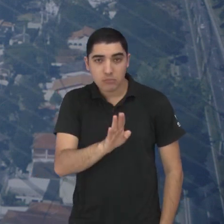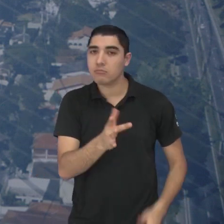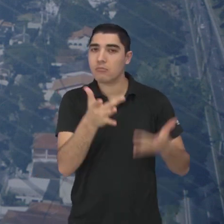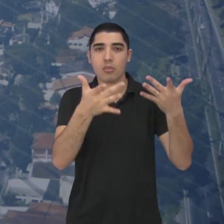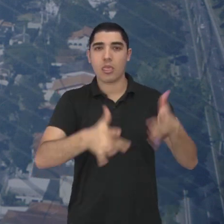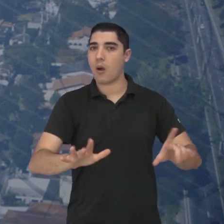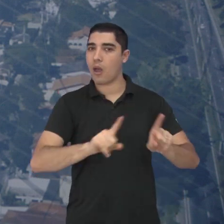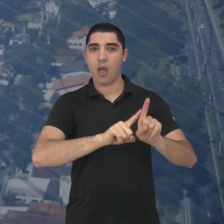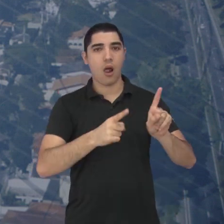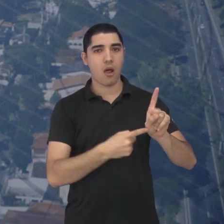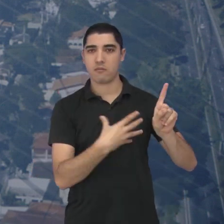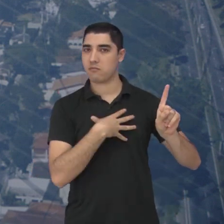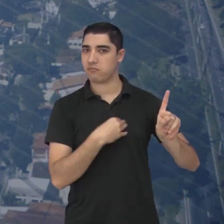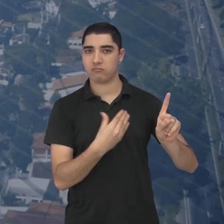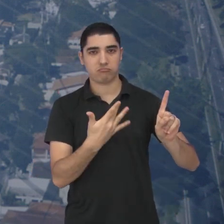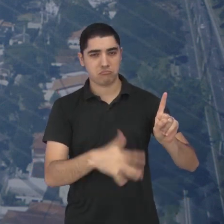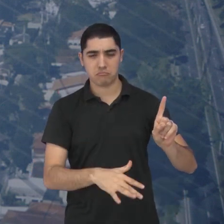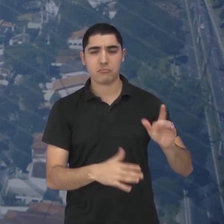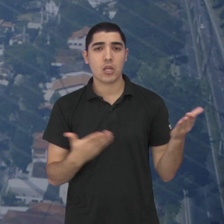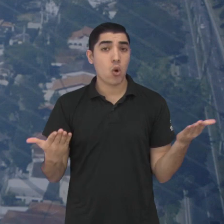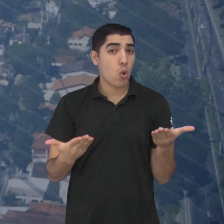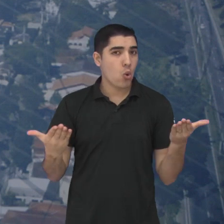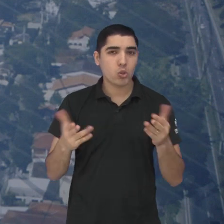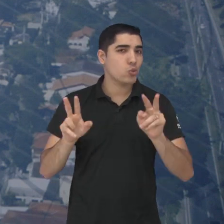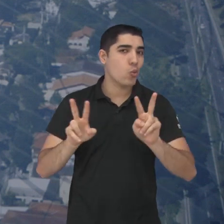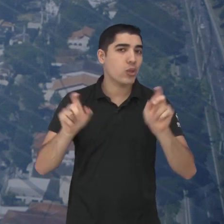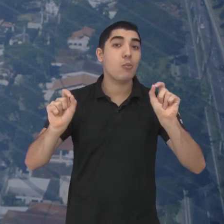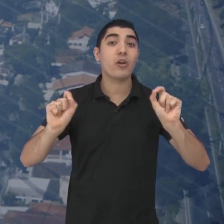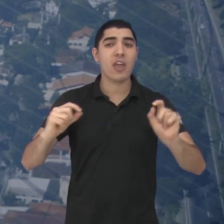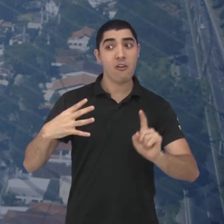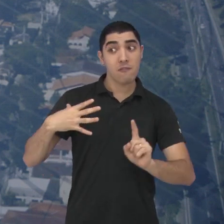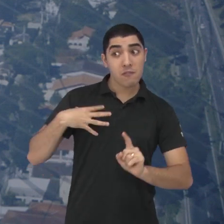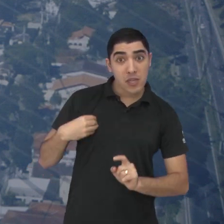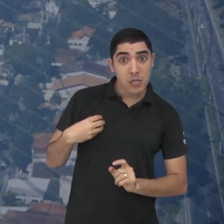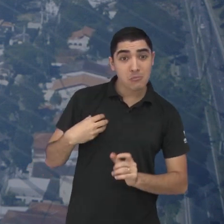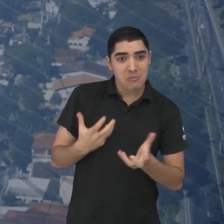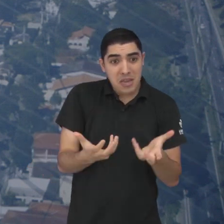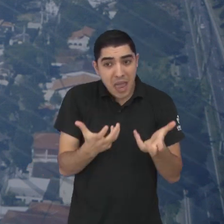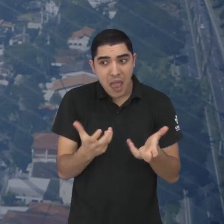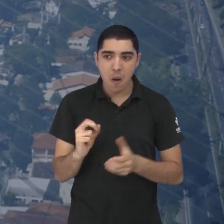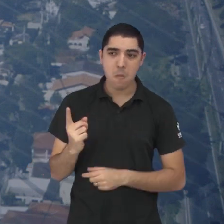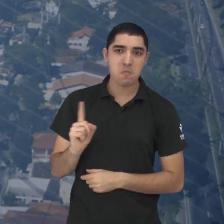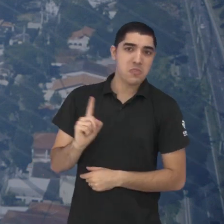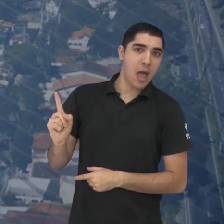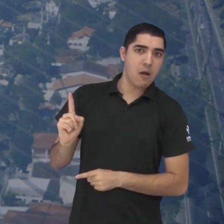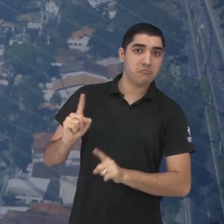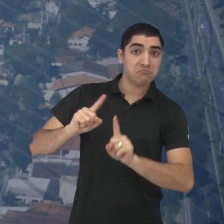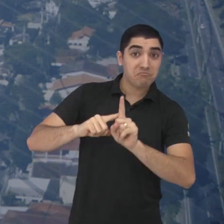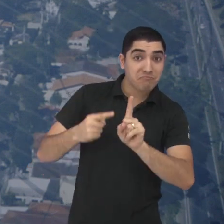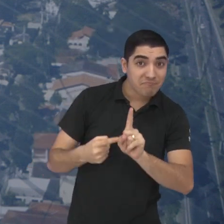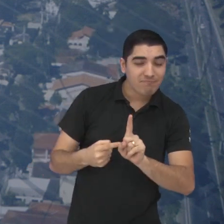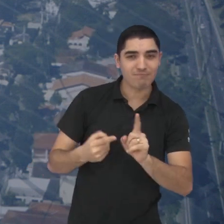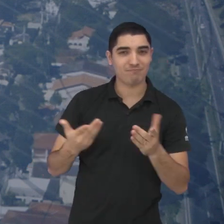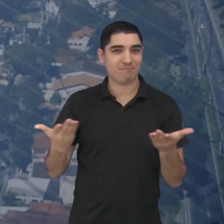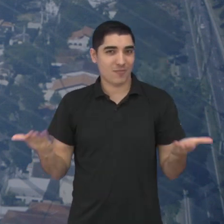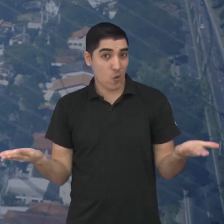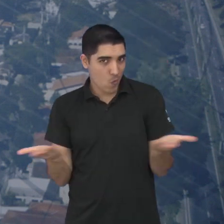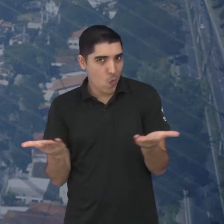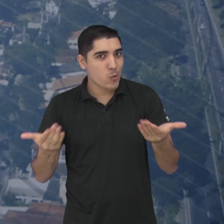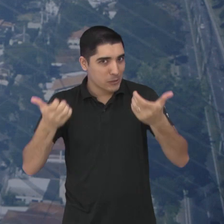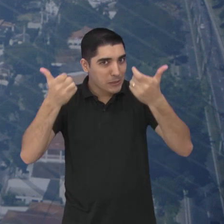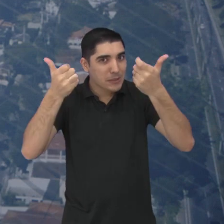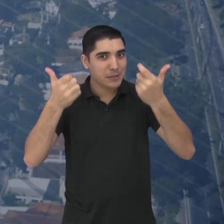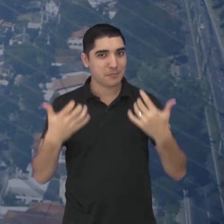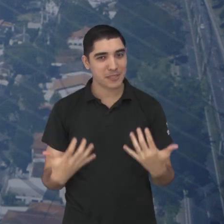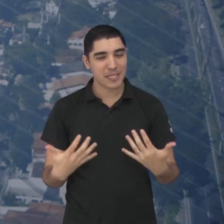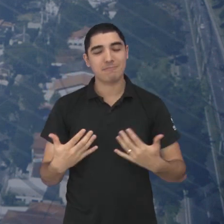filhos, ou seja, ter ou não ter filhos, eis a questão. Este, portanto, é o tema que vamos dialogar no programa de hoje e eu